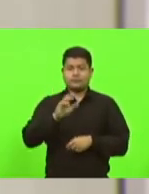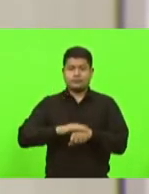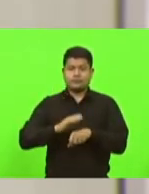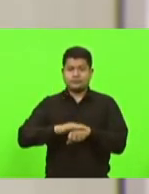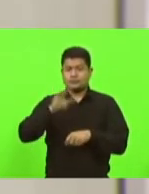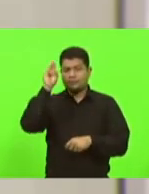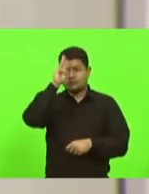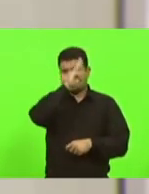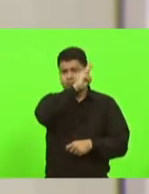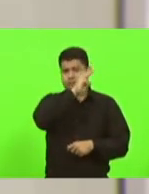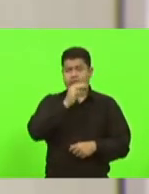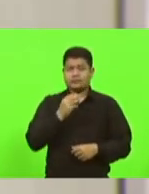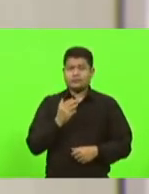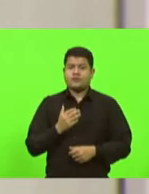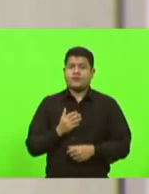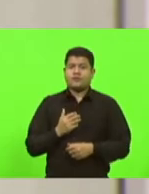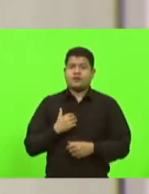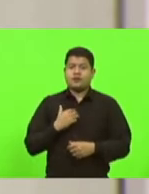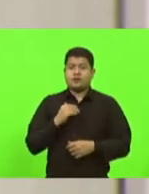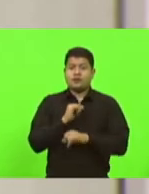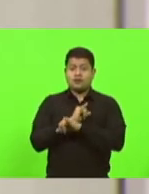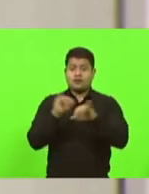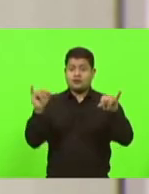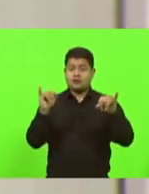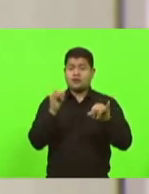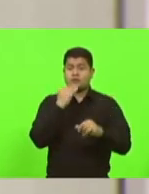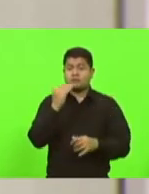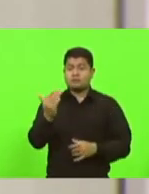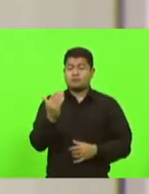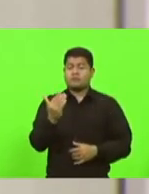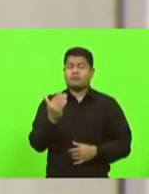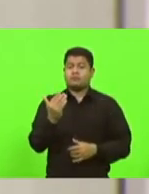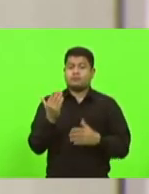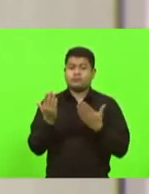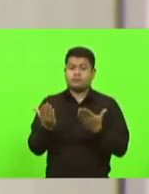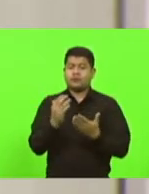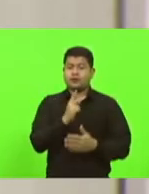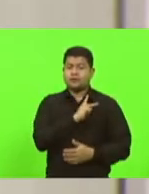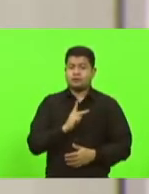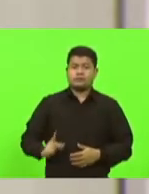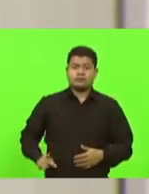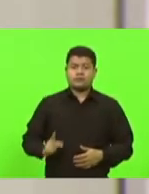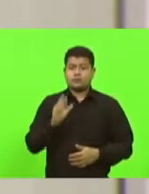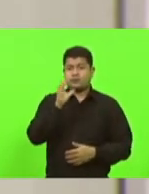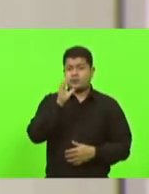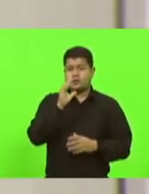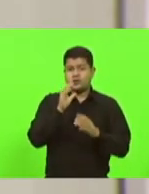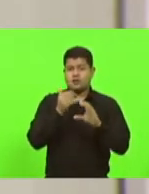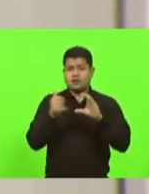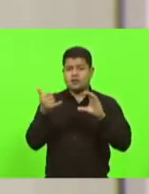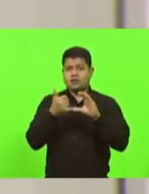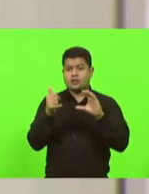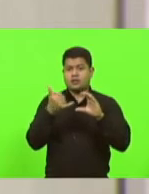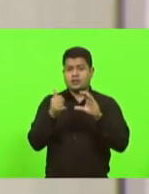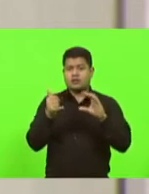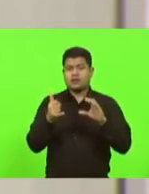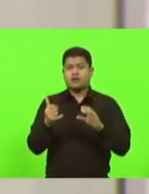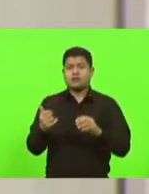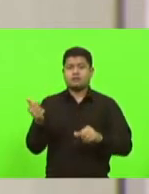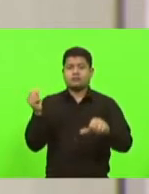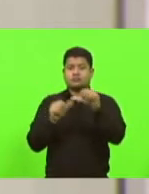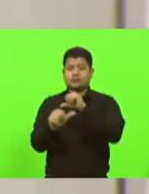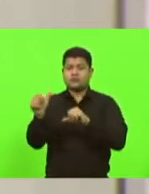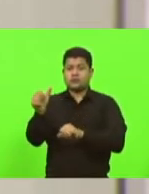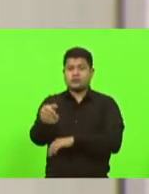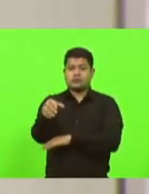Weber, manifestando o apelo ao presidente da Selesc, pela substituição de um posse na rua do deputado Walter Gomes,